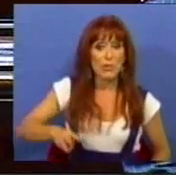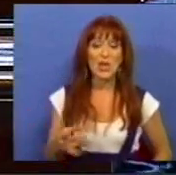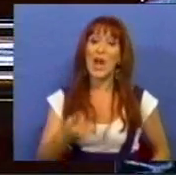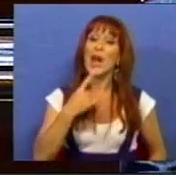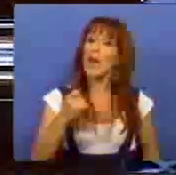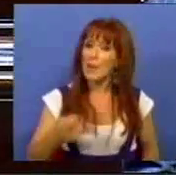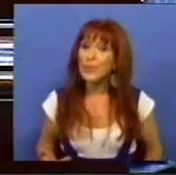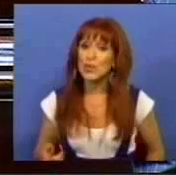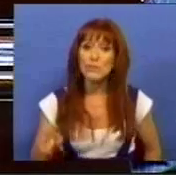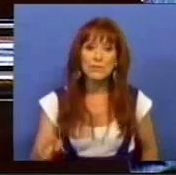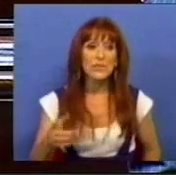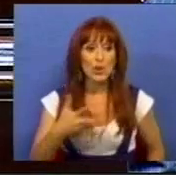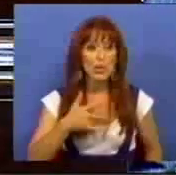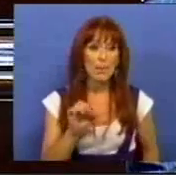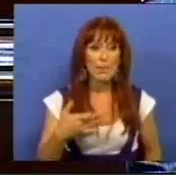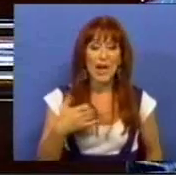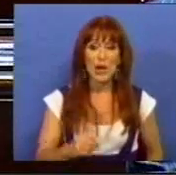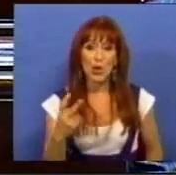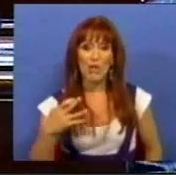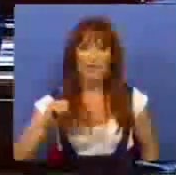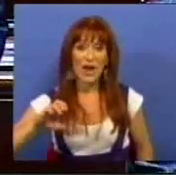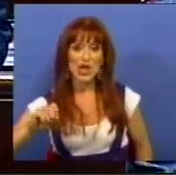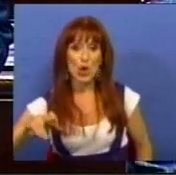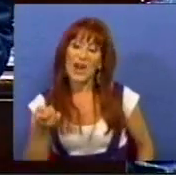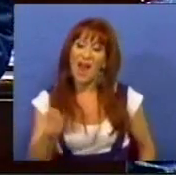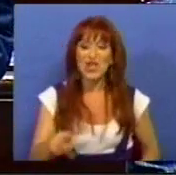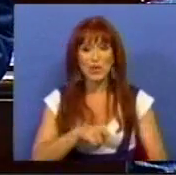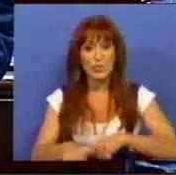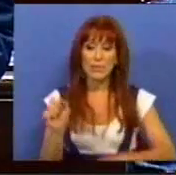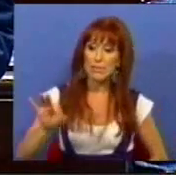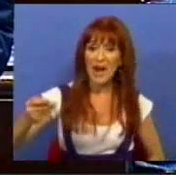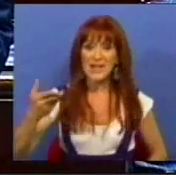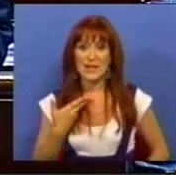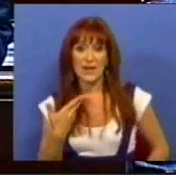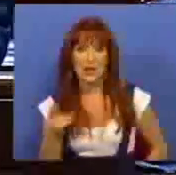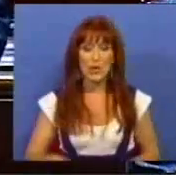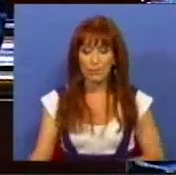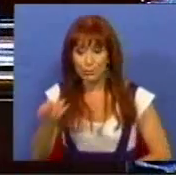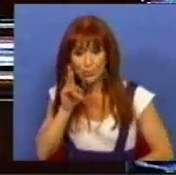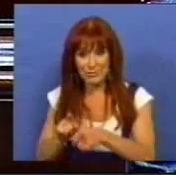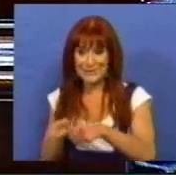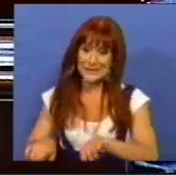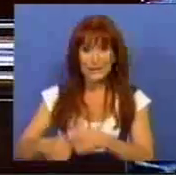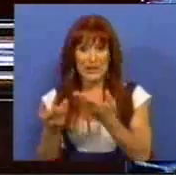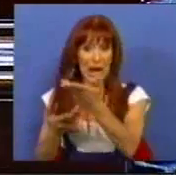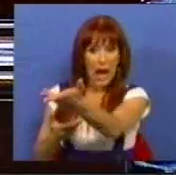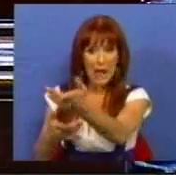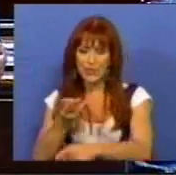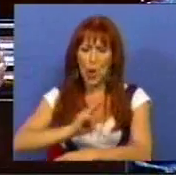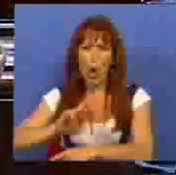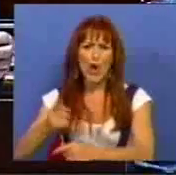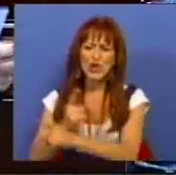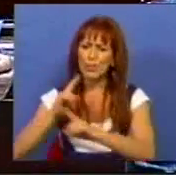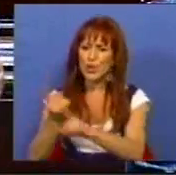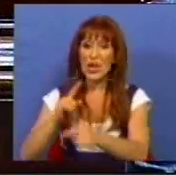perguntar ao Dr. Pedro Paes Vasconcelos, ex-deputado do PSD e dirigente deste partido, quais são as